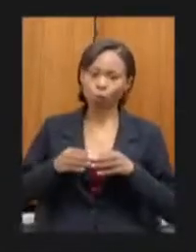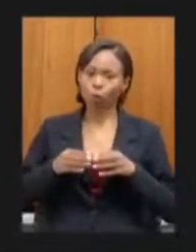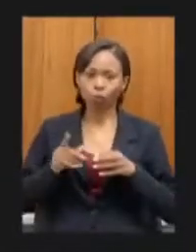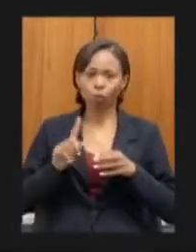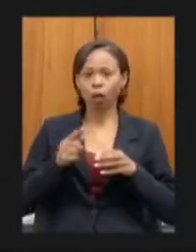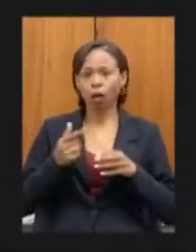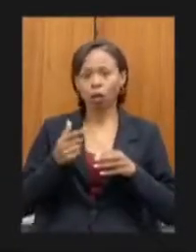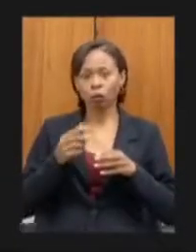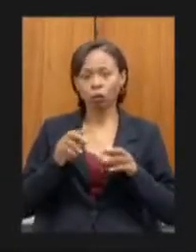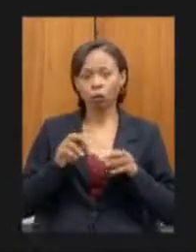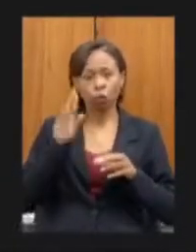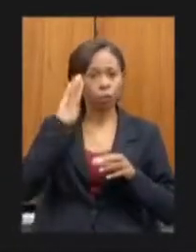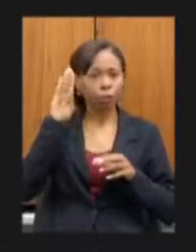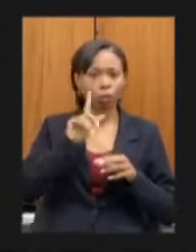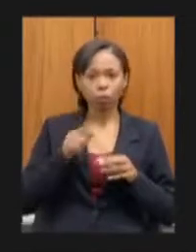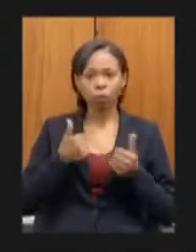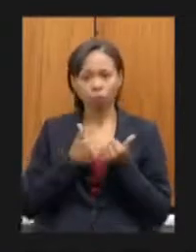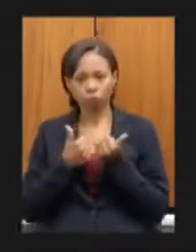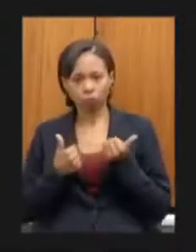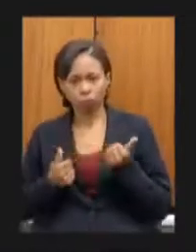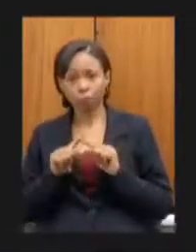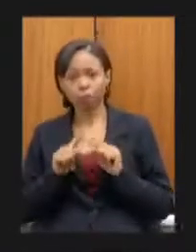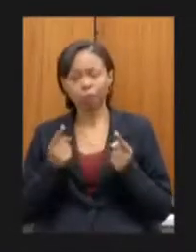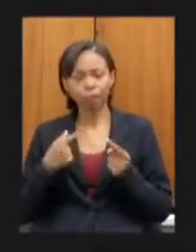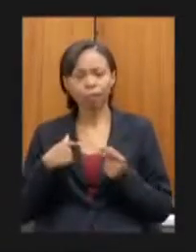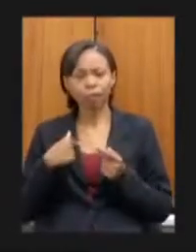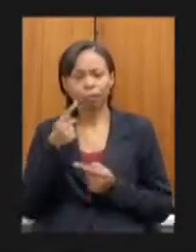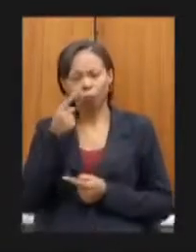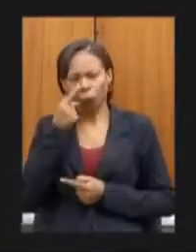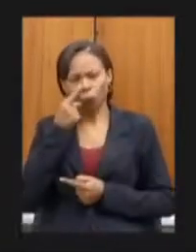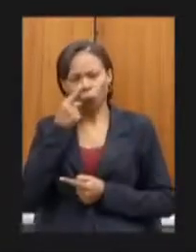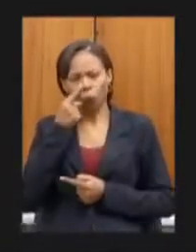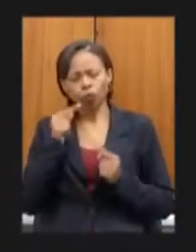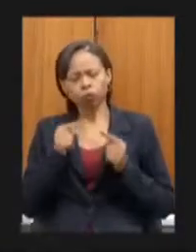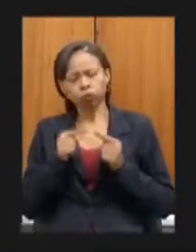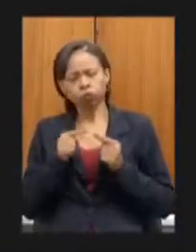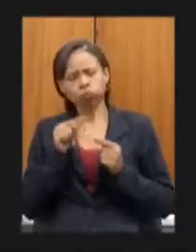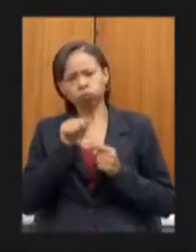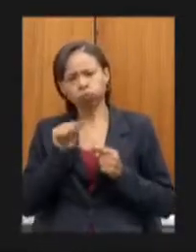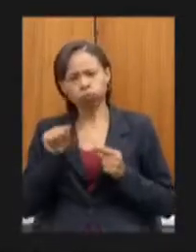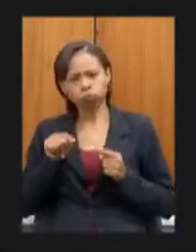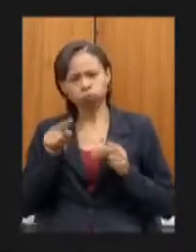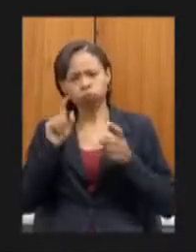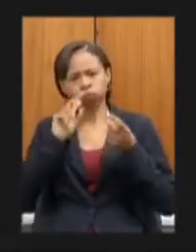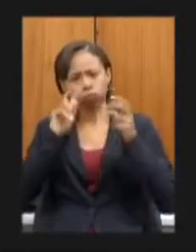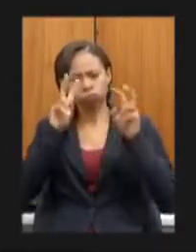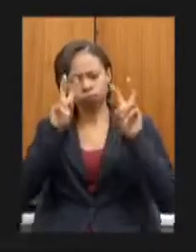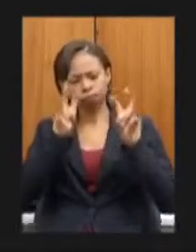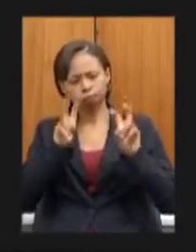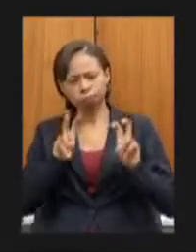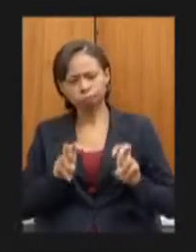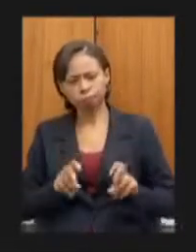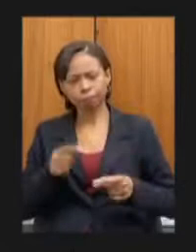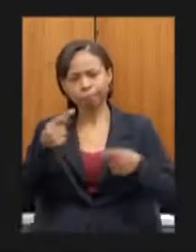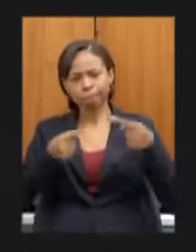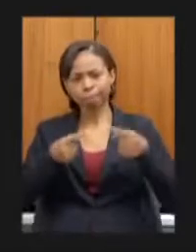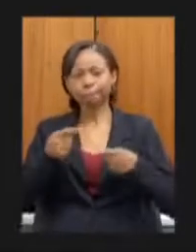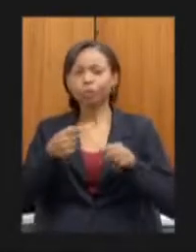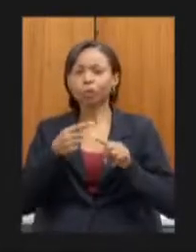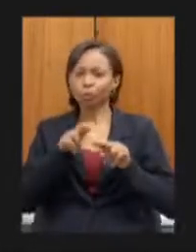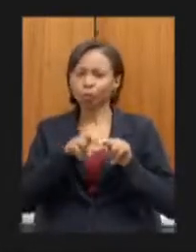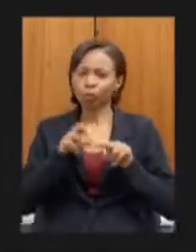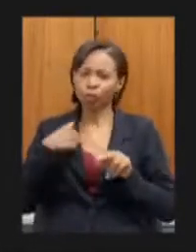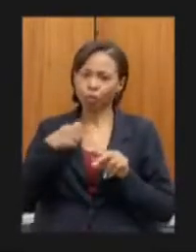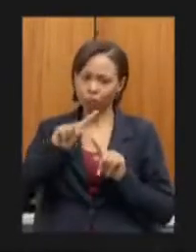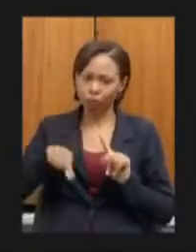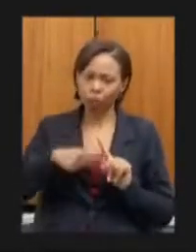mas tem uma afinidade muito grande com tudo que está sendo discutido e por isso mesmo eu me somo aqui ao deputado